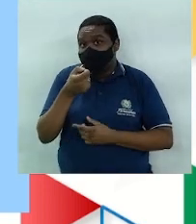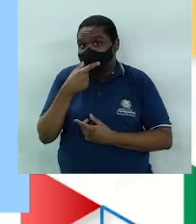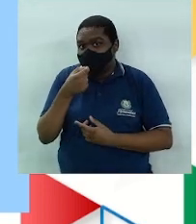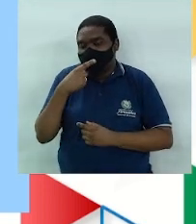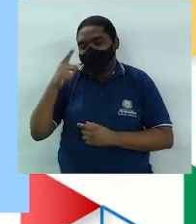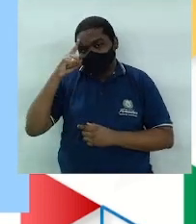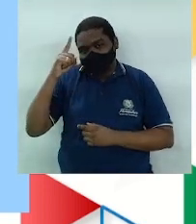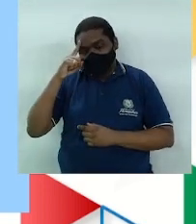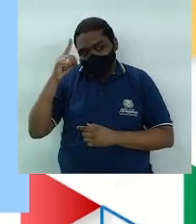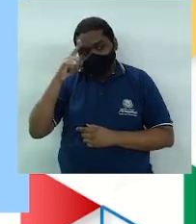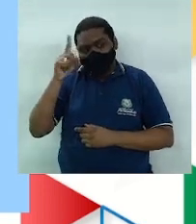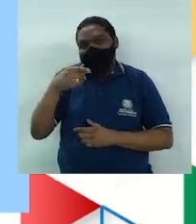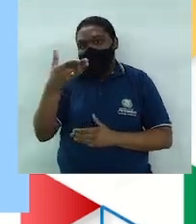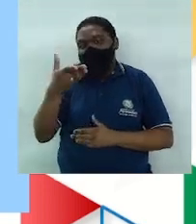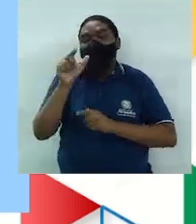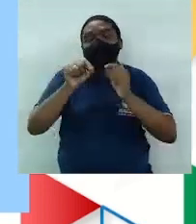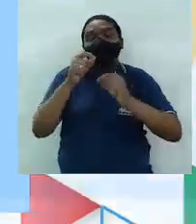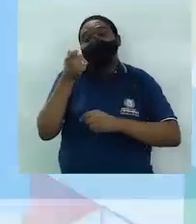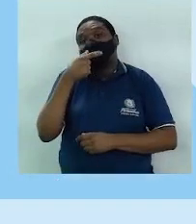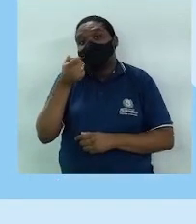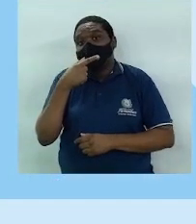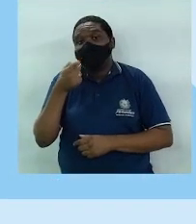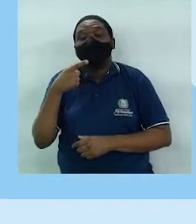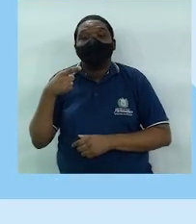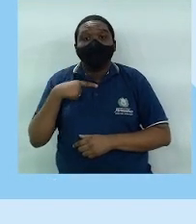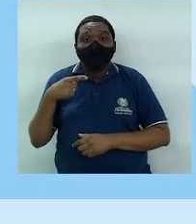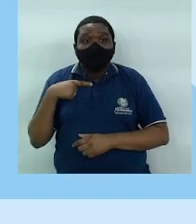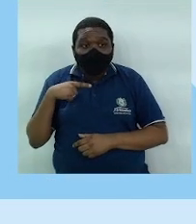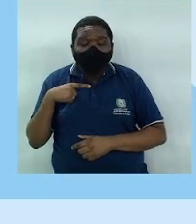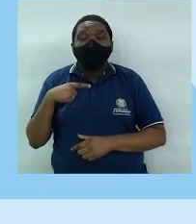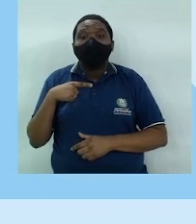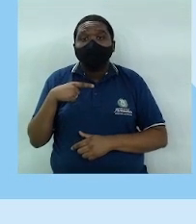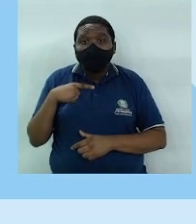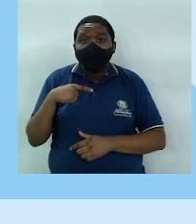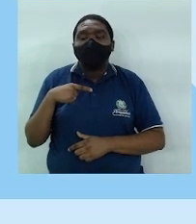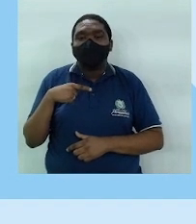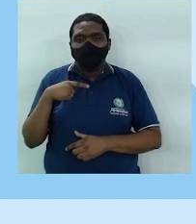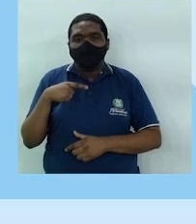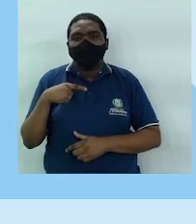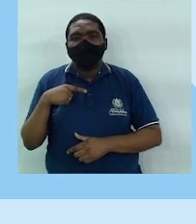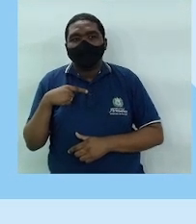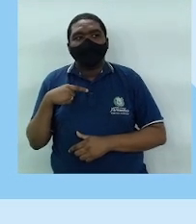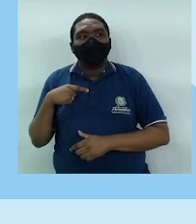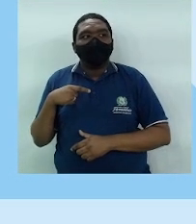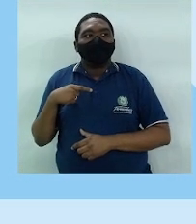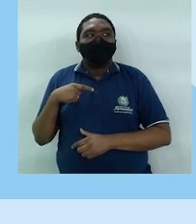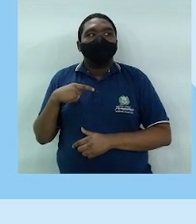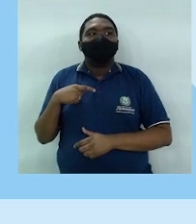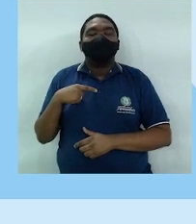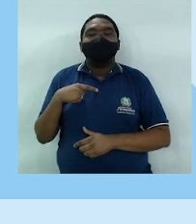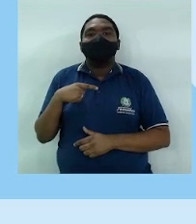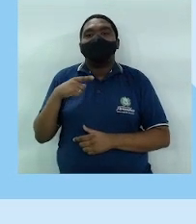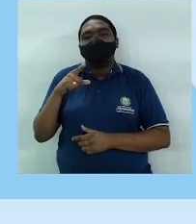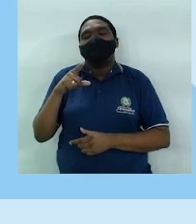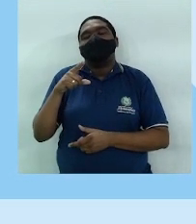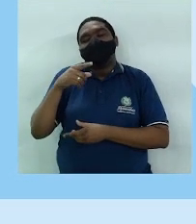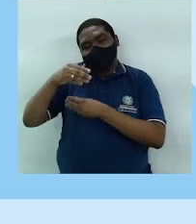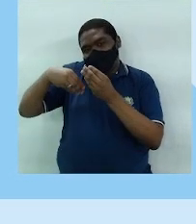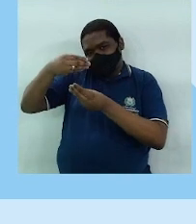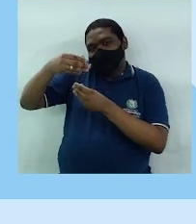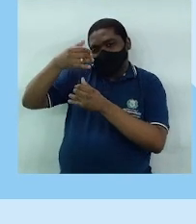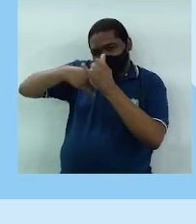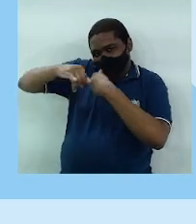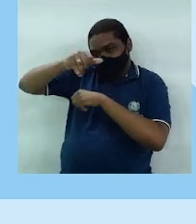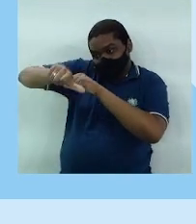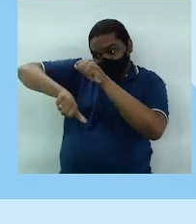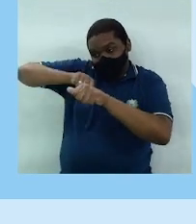a pílula é o seguinte. São comprimidos, constituídos por hormônios sintéticos, estrogênio e progesterona, que